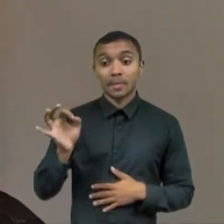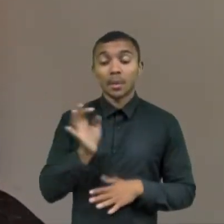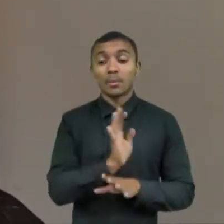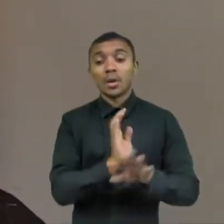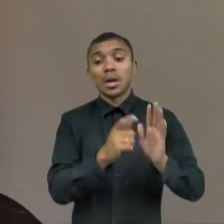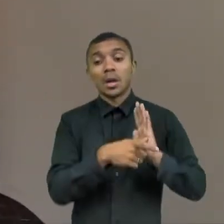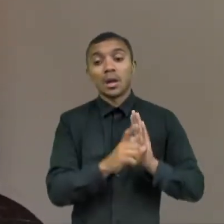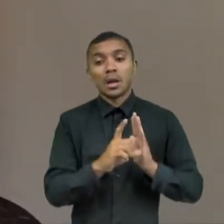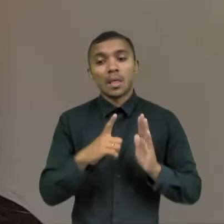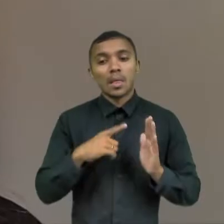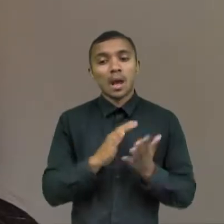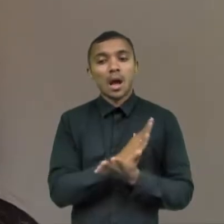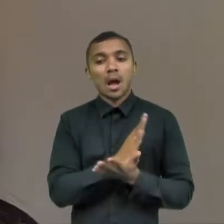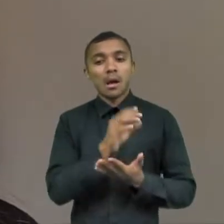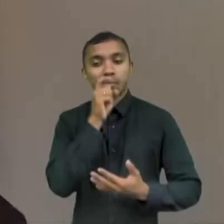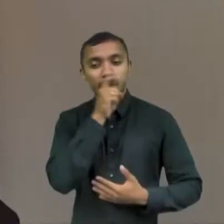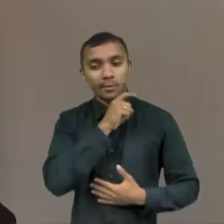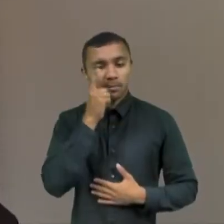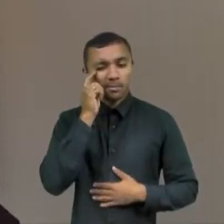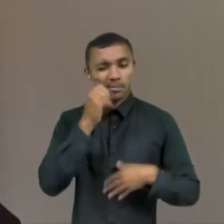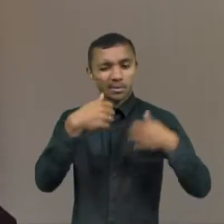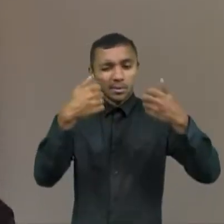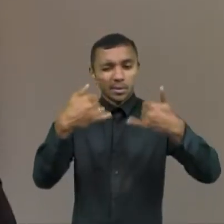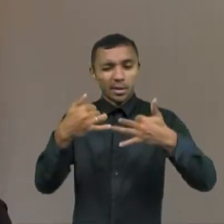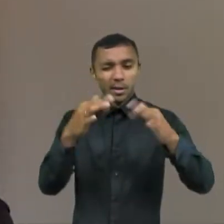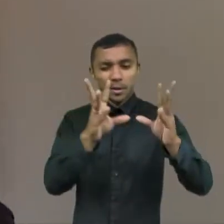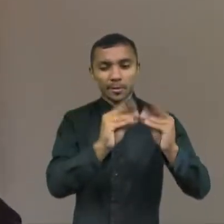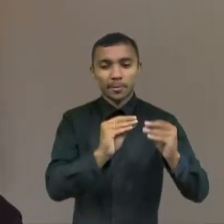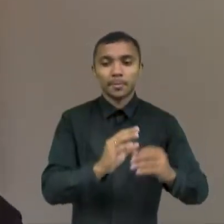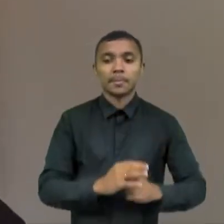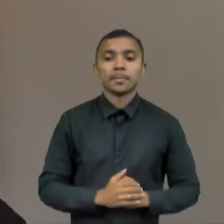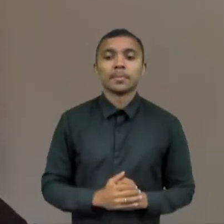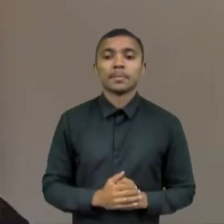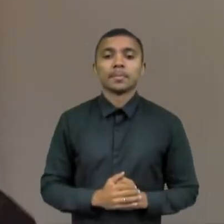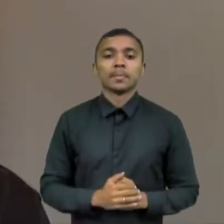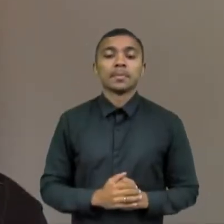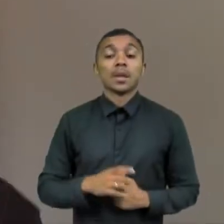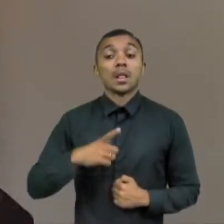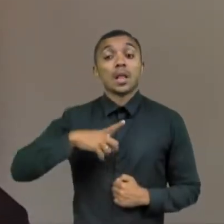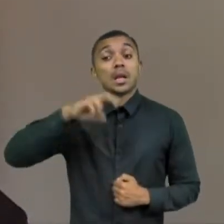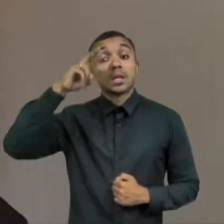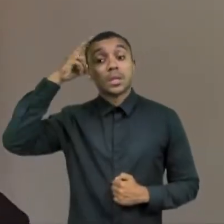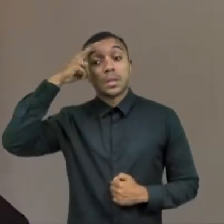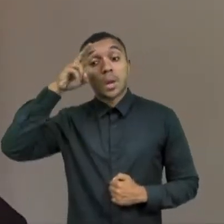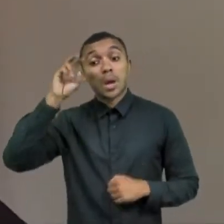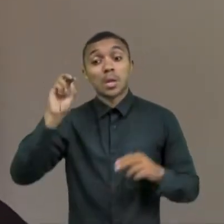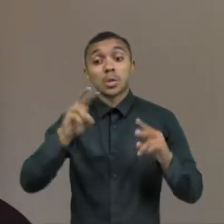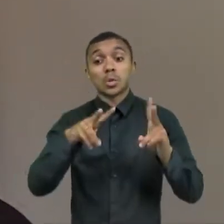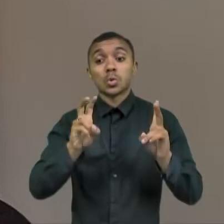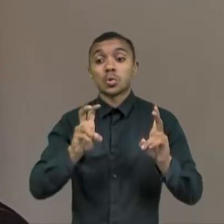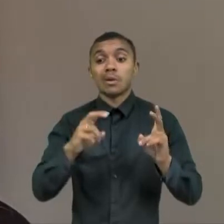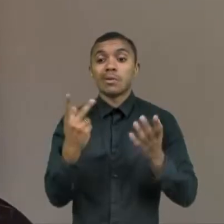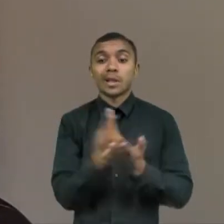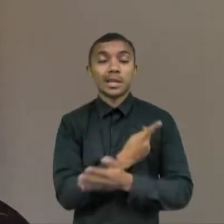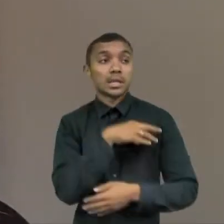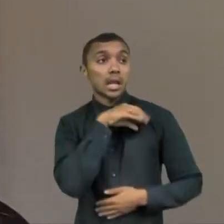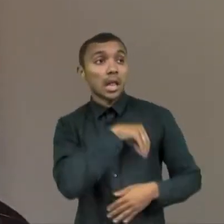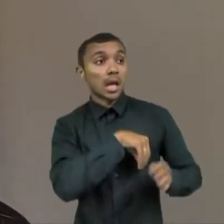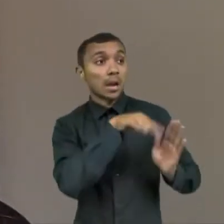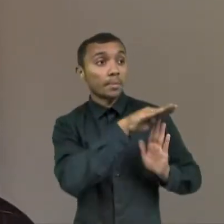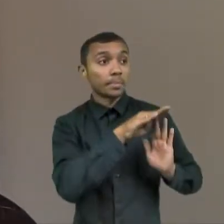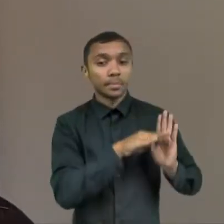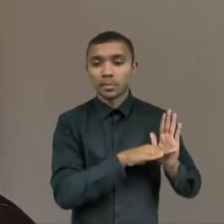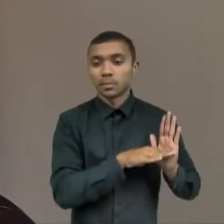mitos que eu quero trazer aqui para a nossa conversa. Primeiro, existe um mito e um receio em relação ao impacto financeiro dessa ausência desse